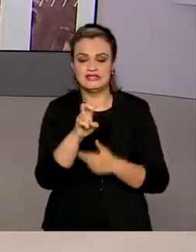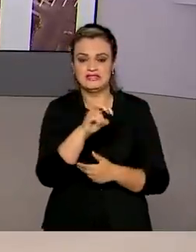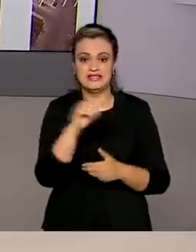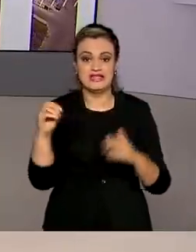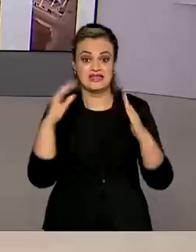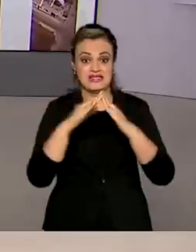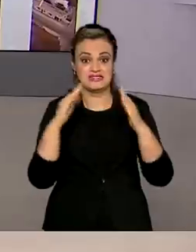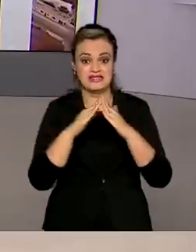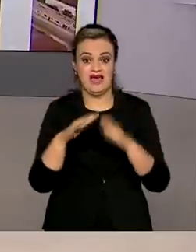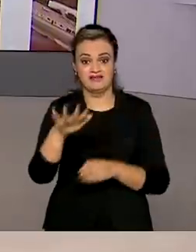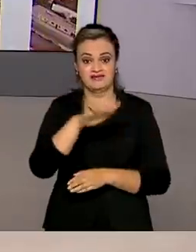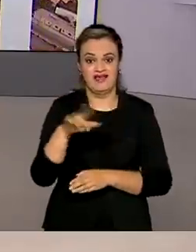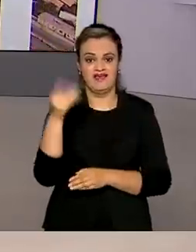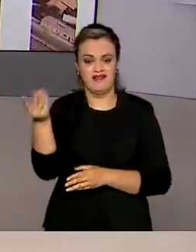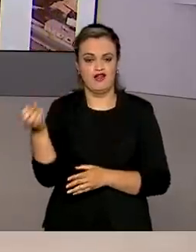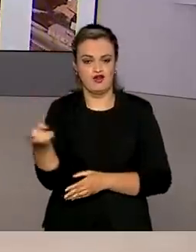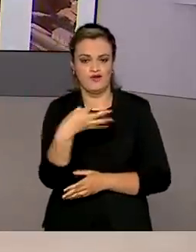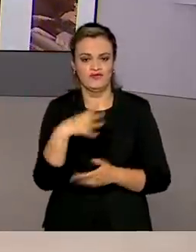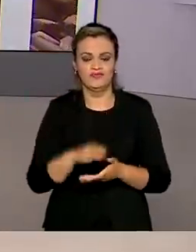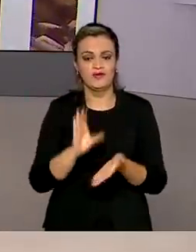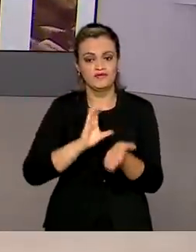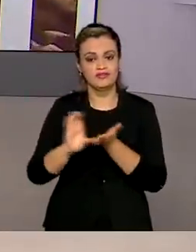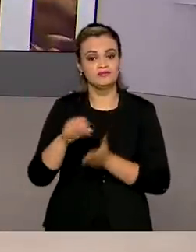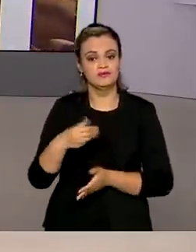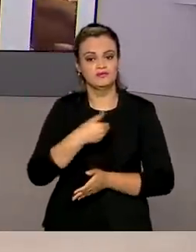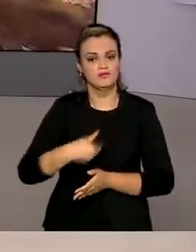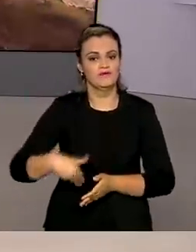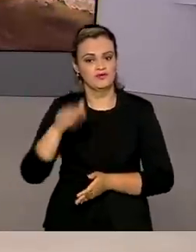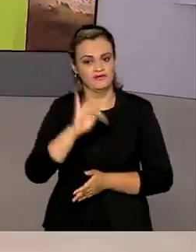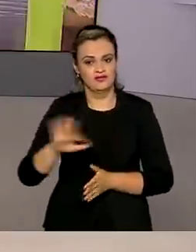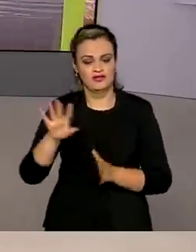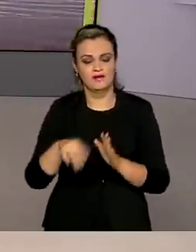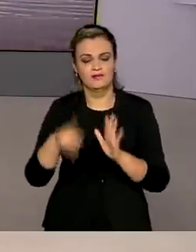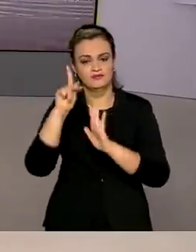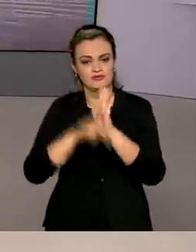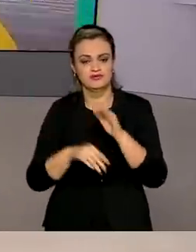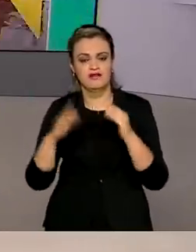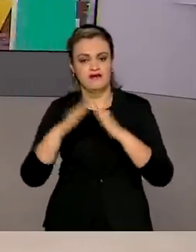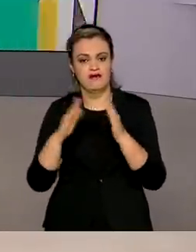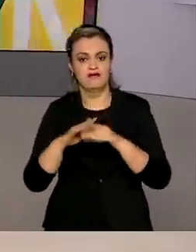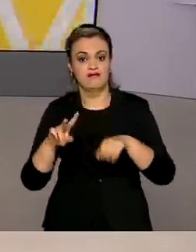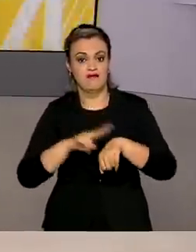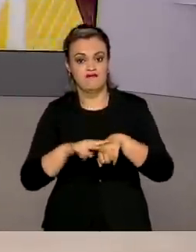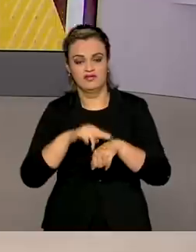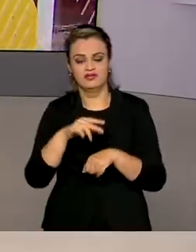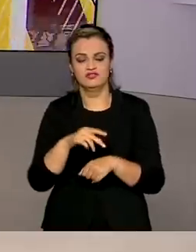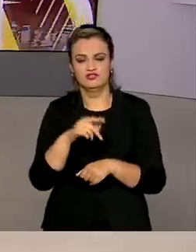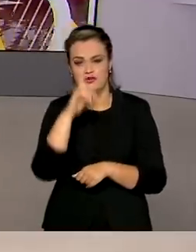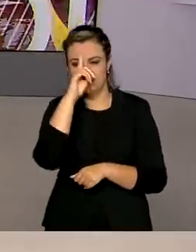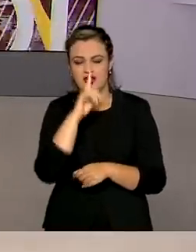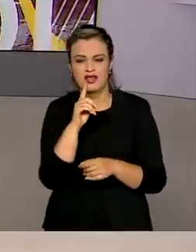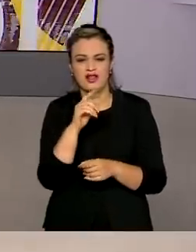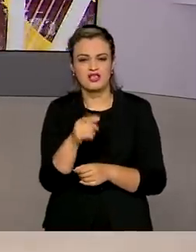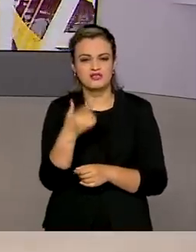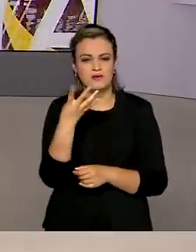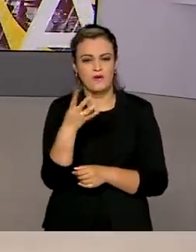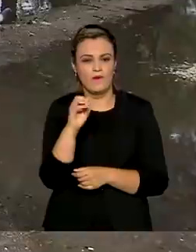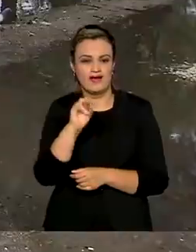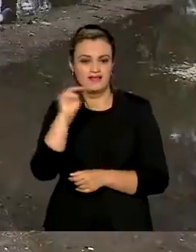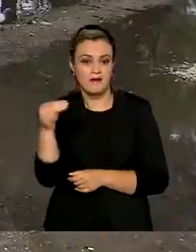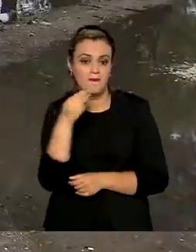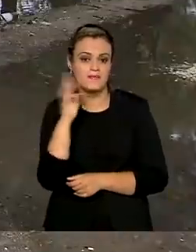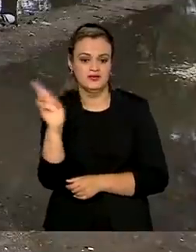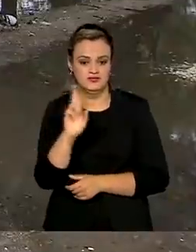Oiticica 1. O investimento do governo federal, por meio do programa Casa Verde e Amarela, foi de 40 milhões de reais.